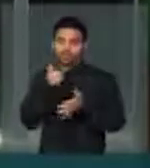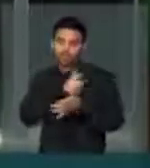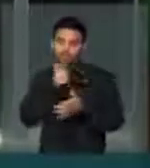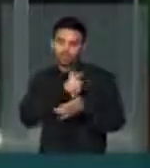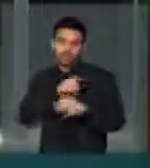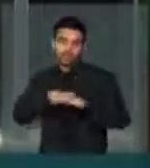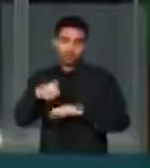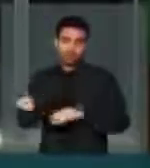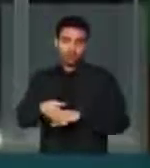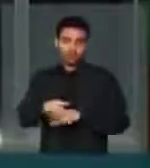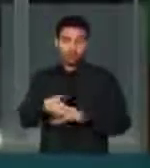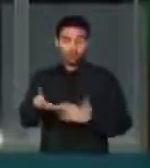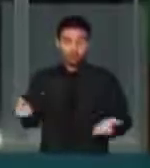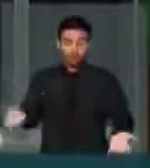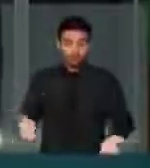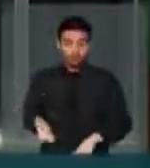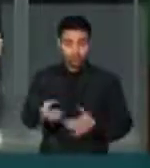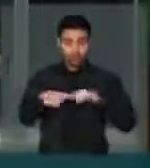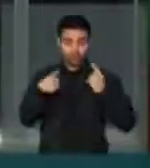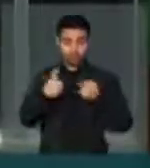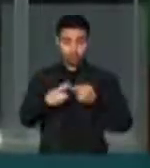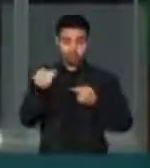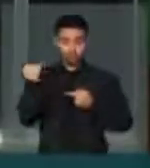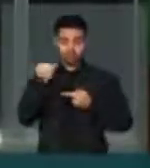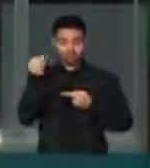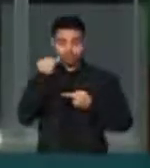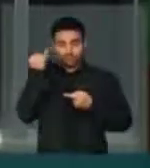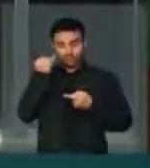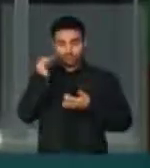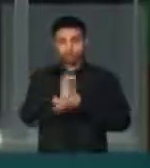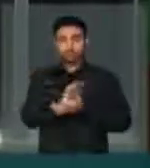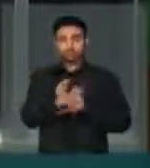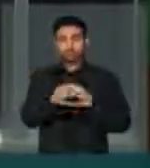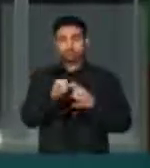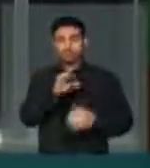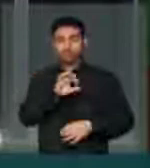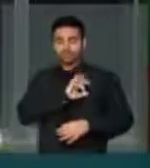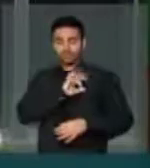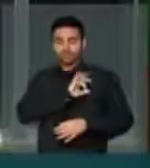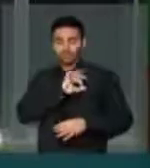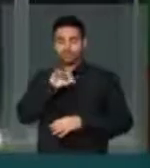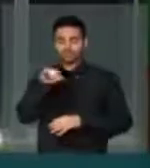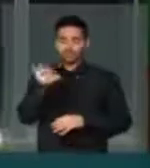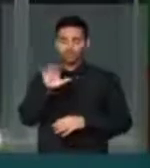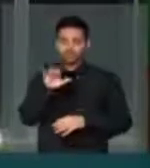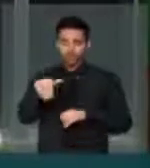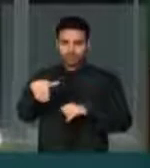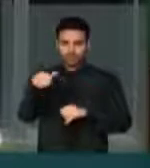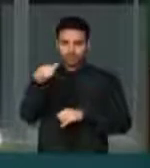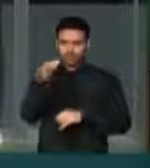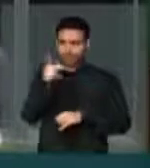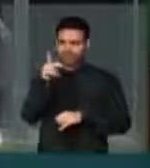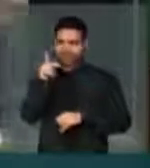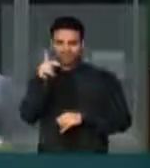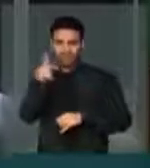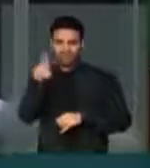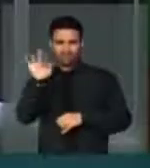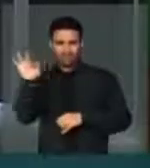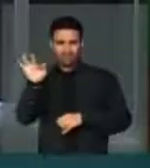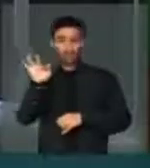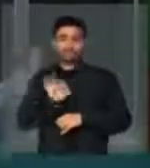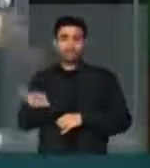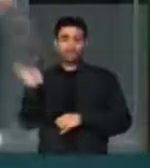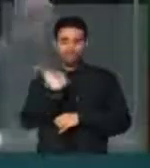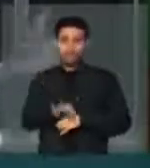que hoje houve uma reunião muito importante da Frente Parlamentar da Polícia Rodoviária Federal, onde a gente discutiu problemas